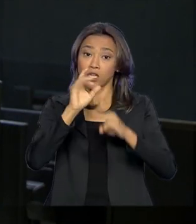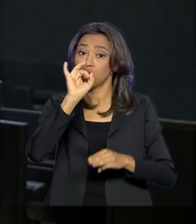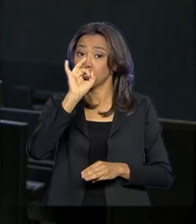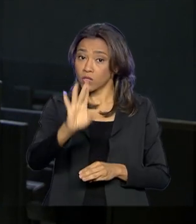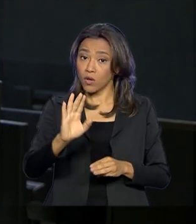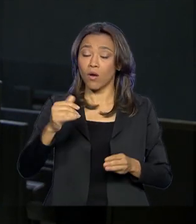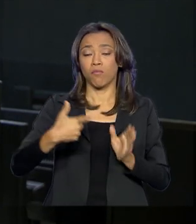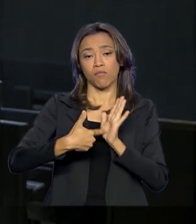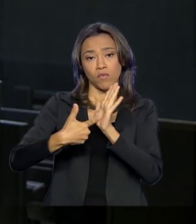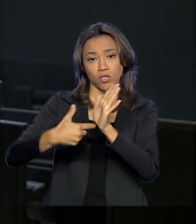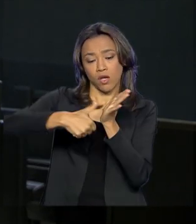identificação oficial com foto. Caixa